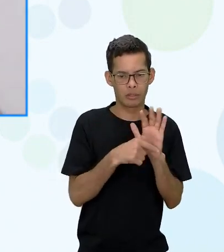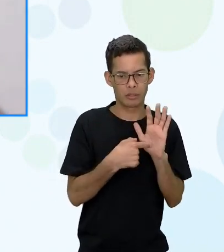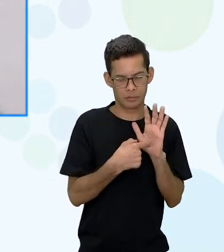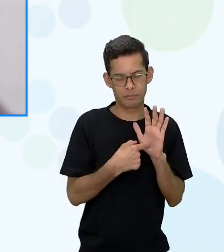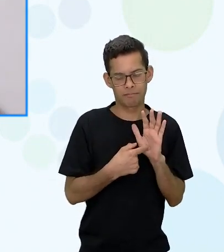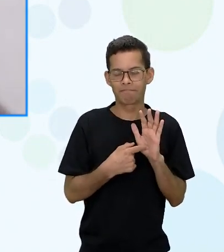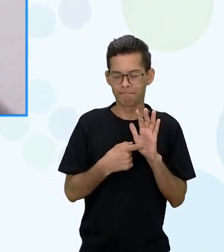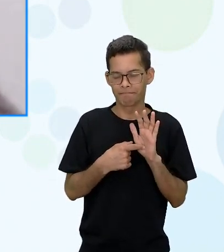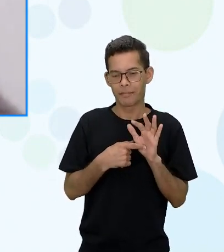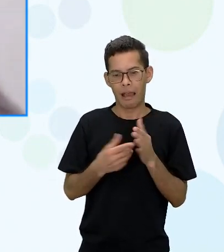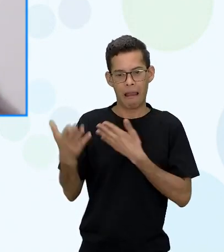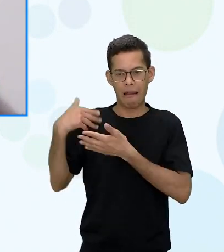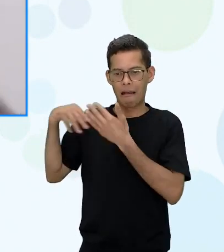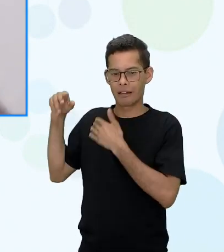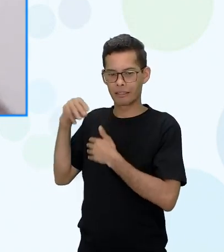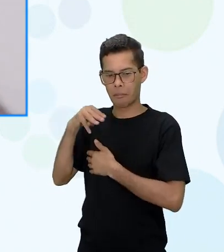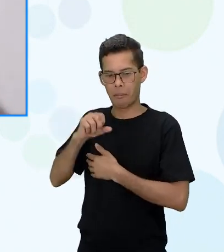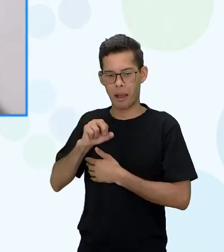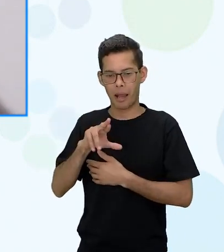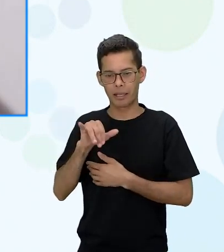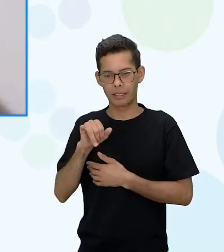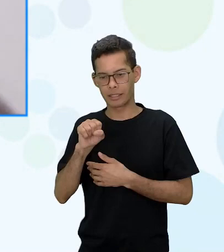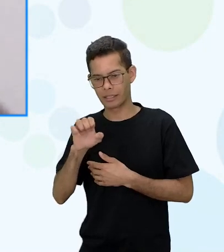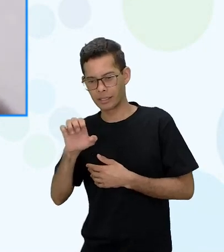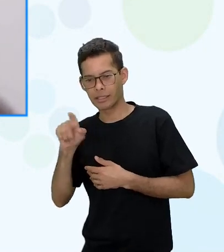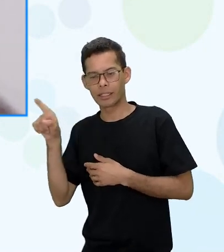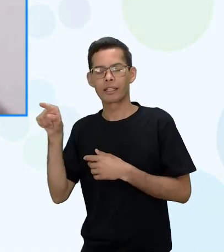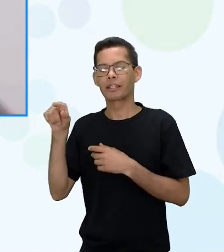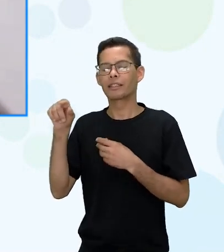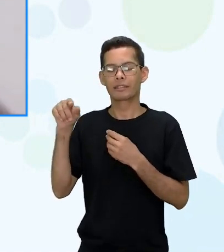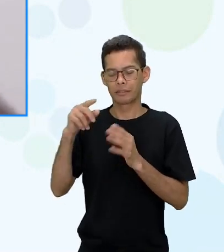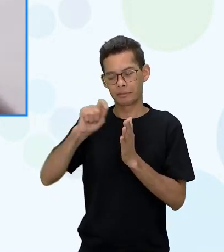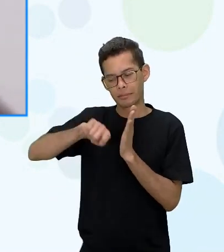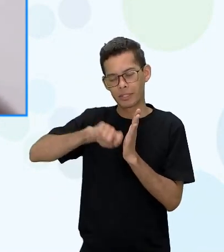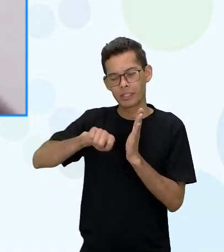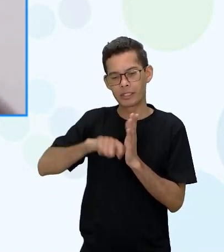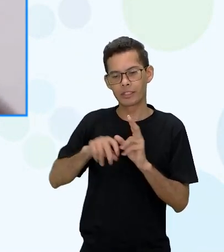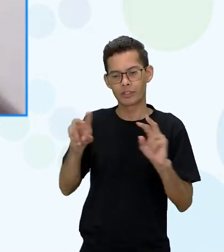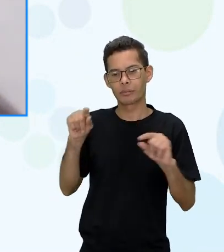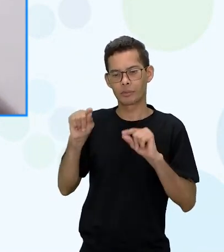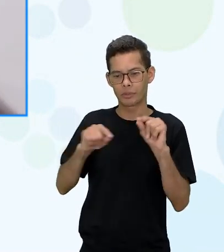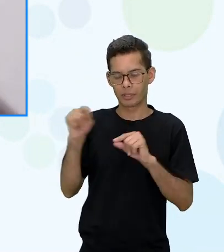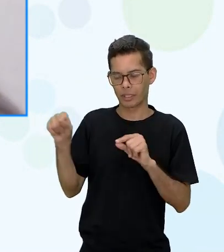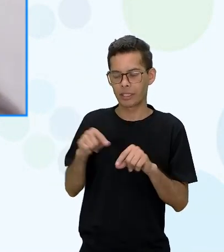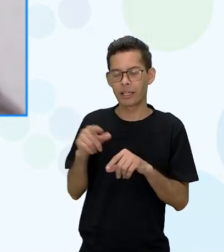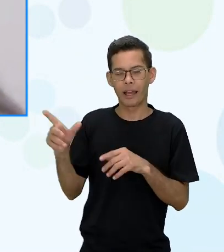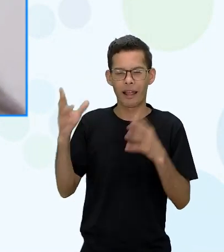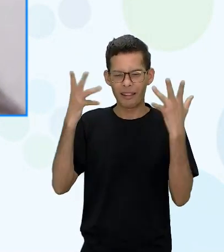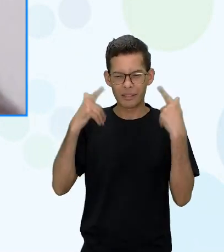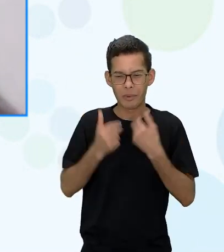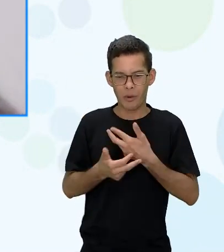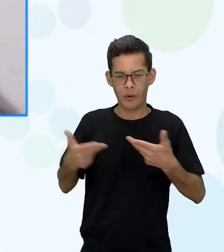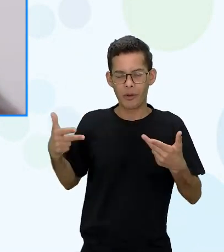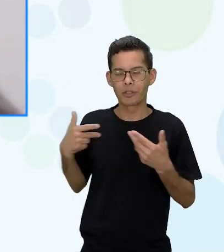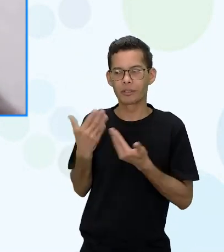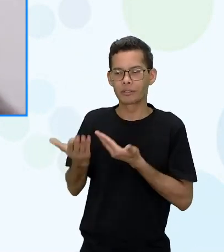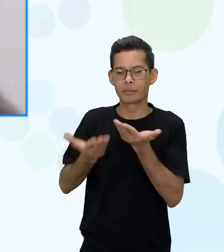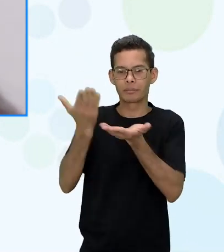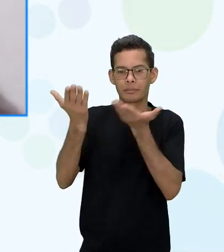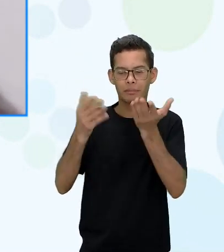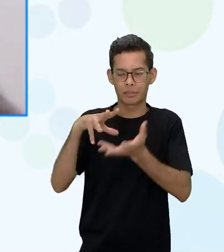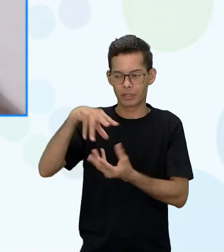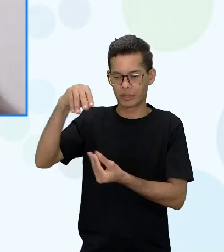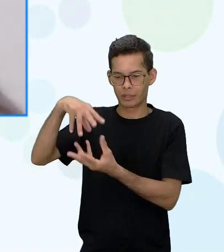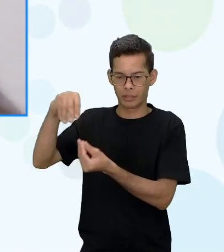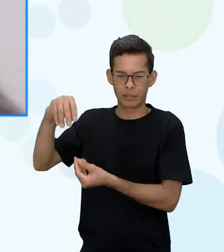oferecendo para esses mortos né que estavam ali para ajudá-la e a questão dos comentários na ciência